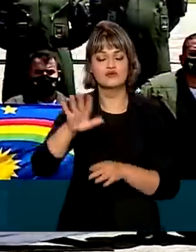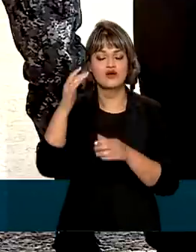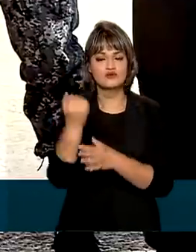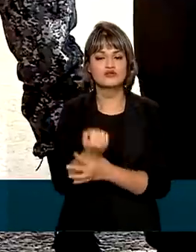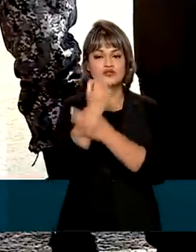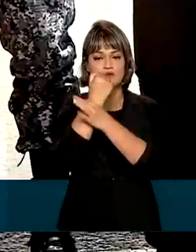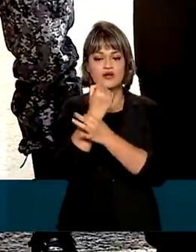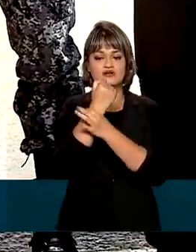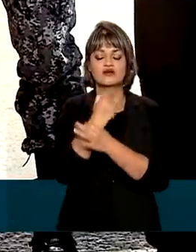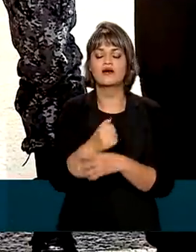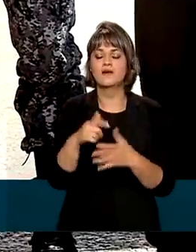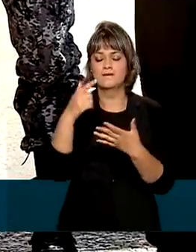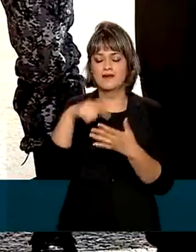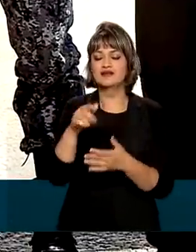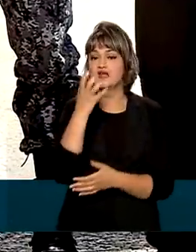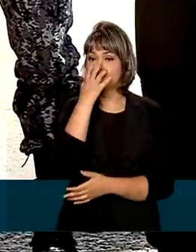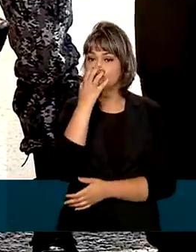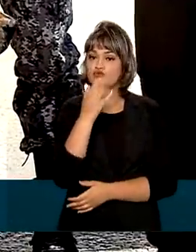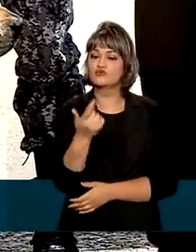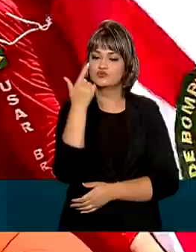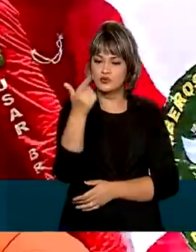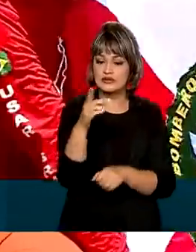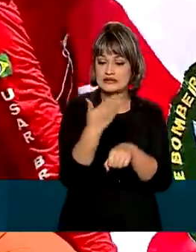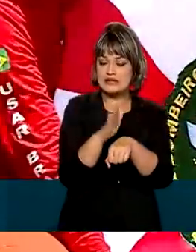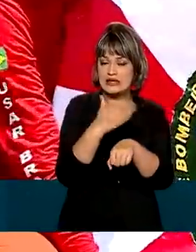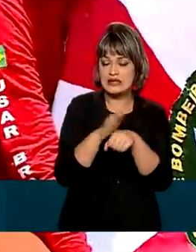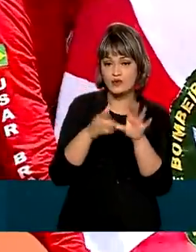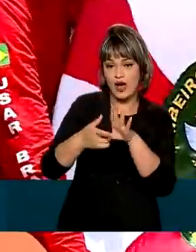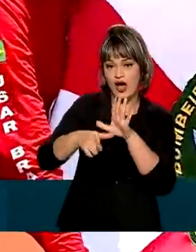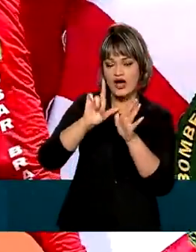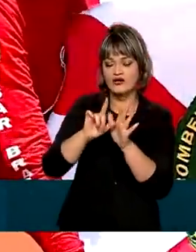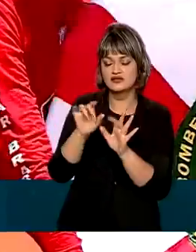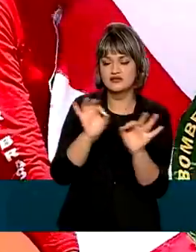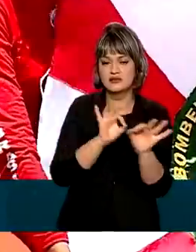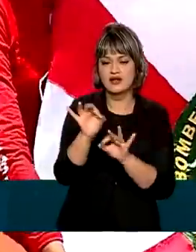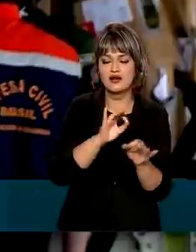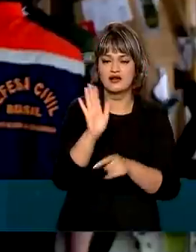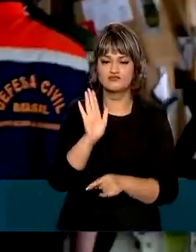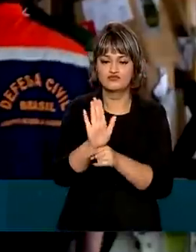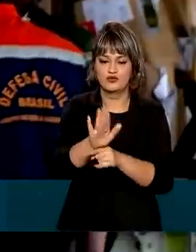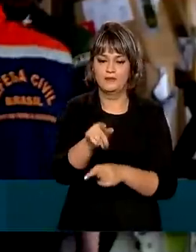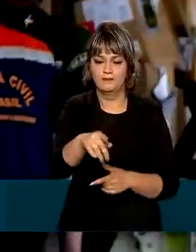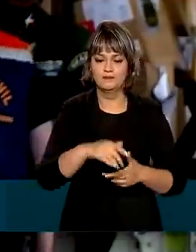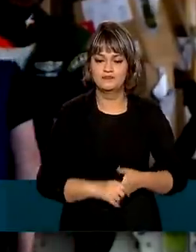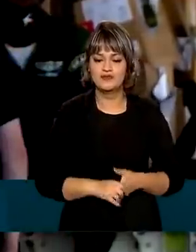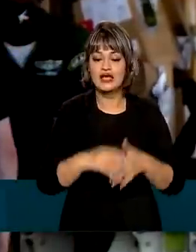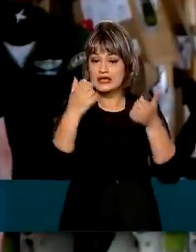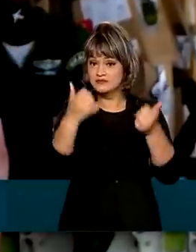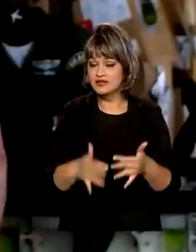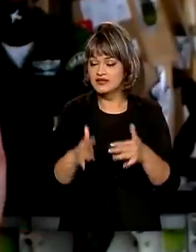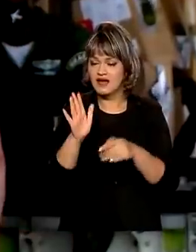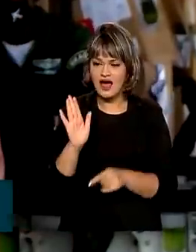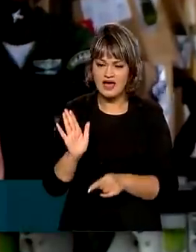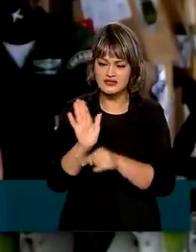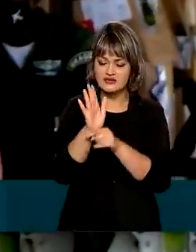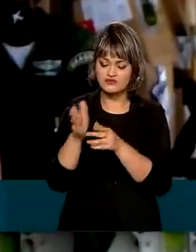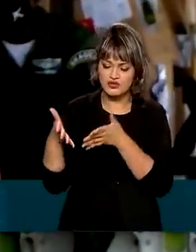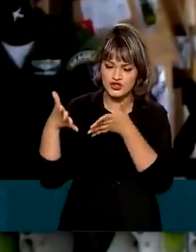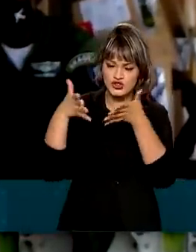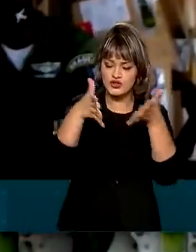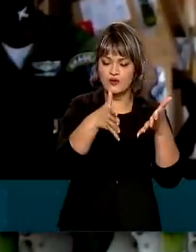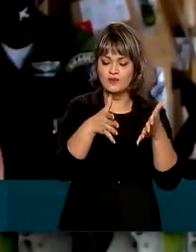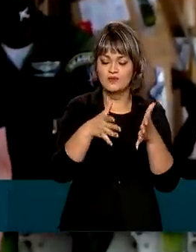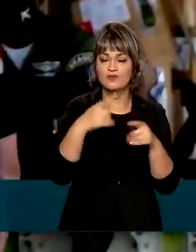Pública, além de dois cachorros treinados para este tipo de operação. A ajuda humanitária chega após um